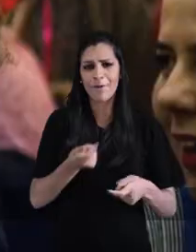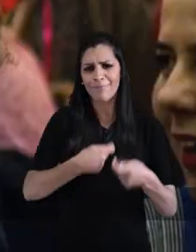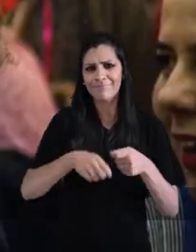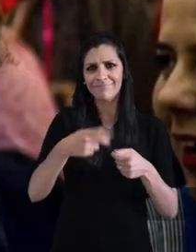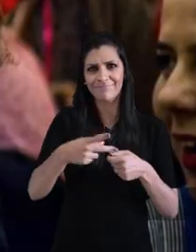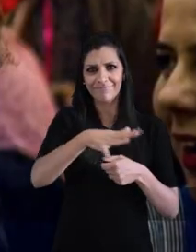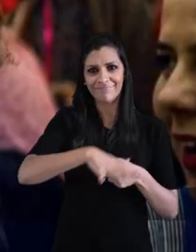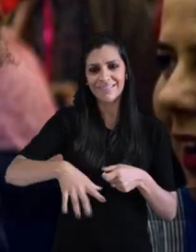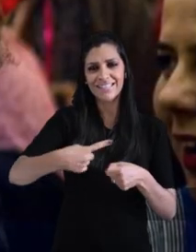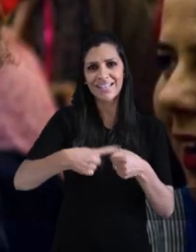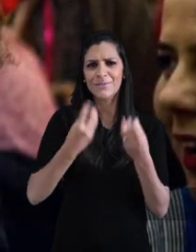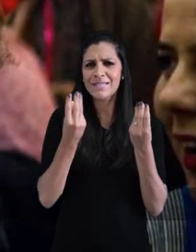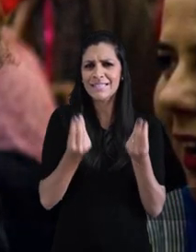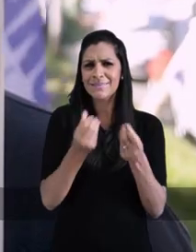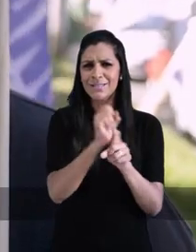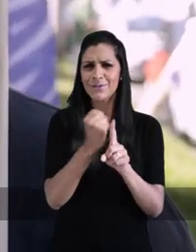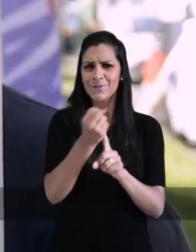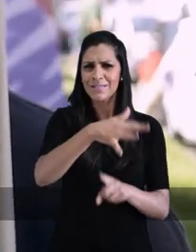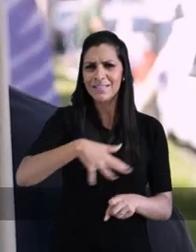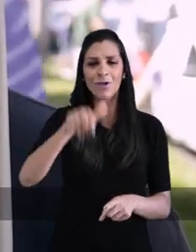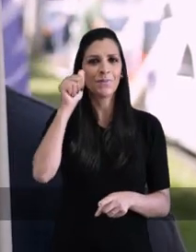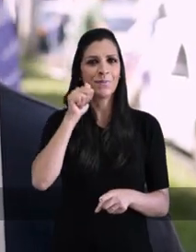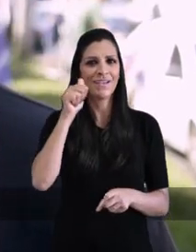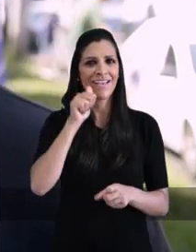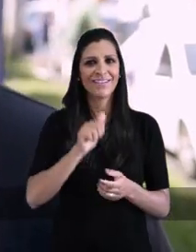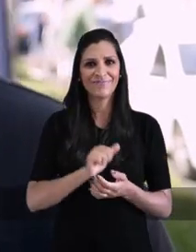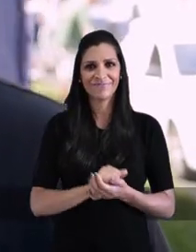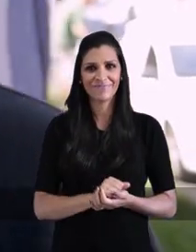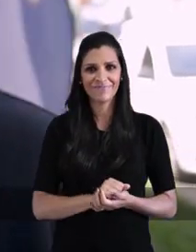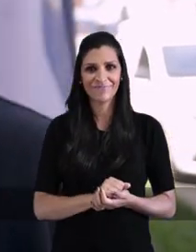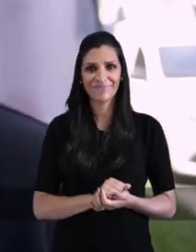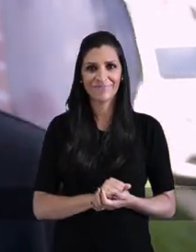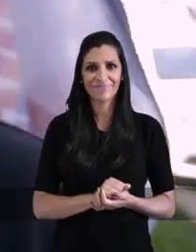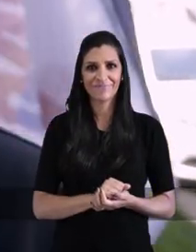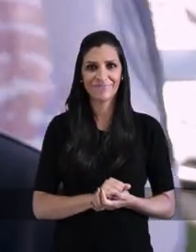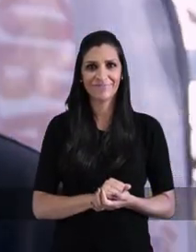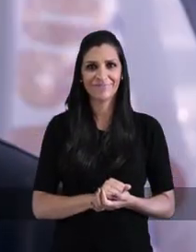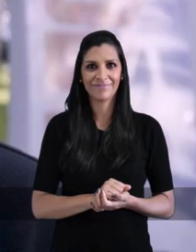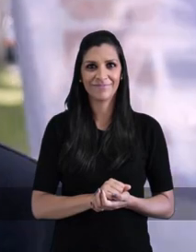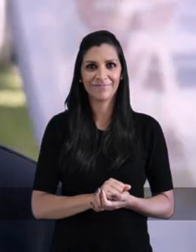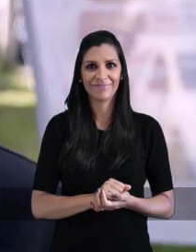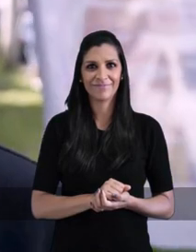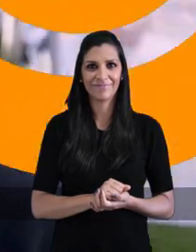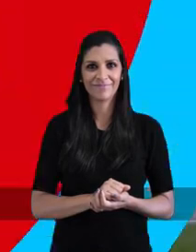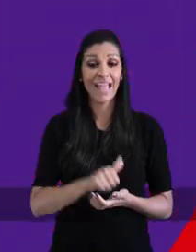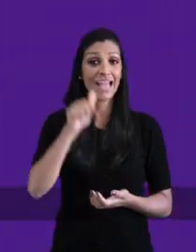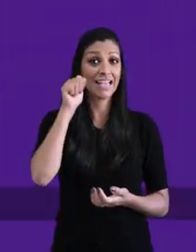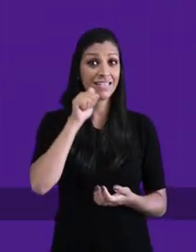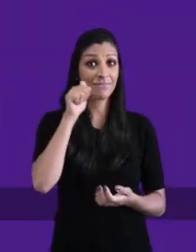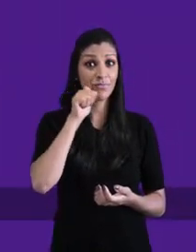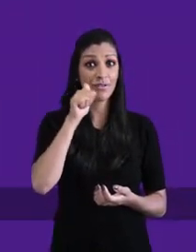-presidente com a filha nos braços. Para gerenciar essa cidade com a sensibilidade social de uma mulher.